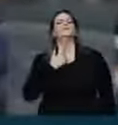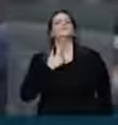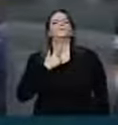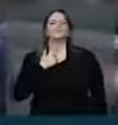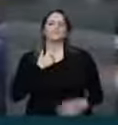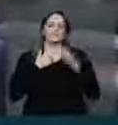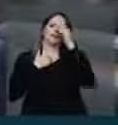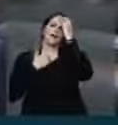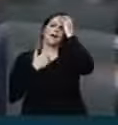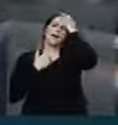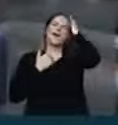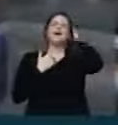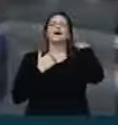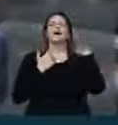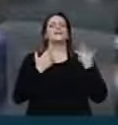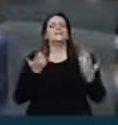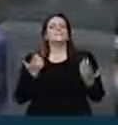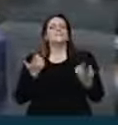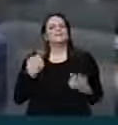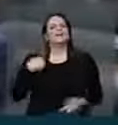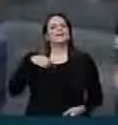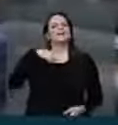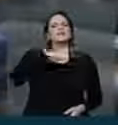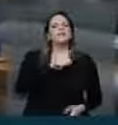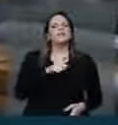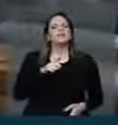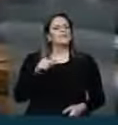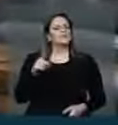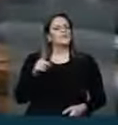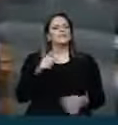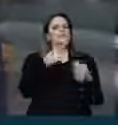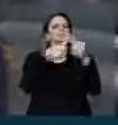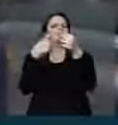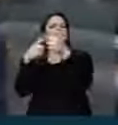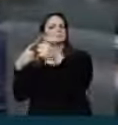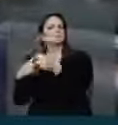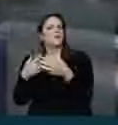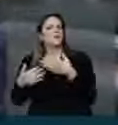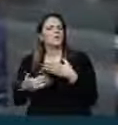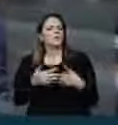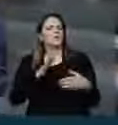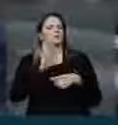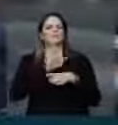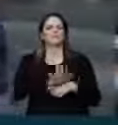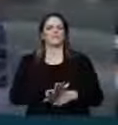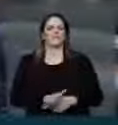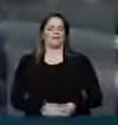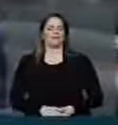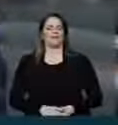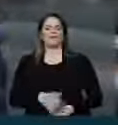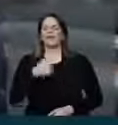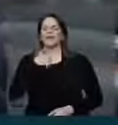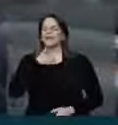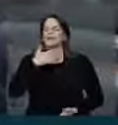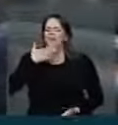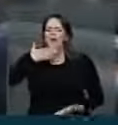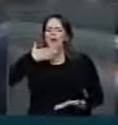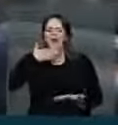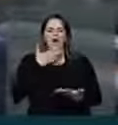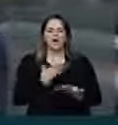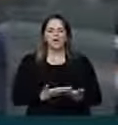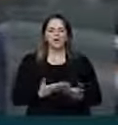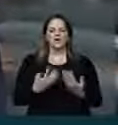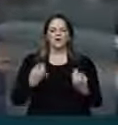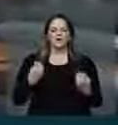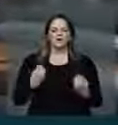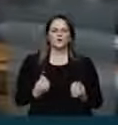por esse país afora e iam, então, prestar o serviço, no caso também, de saúde. Então, eu fiquei estarecido com a